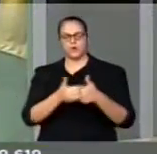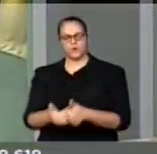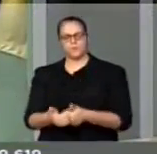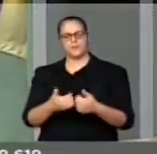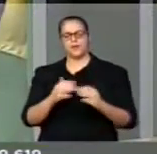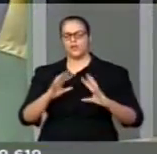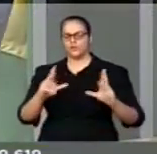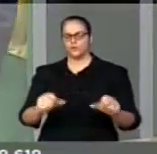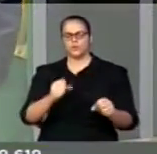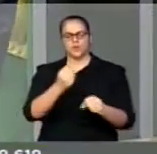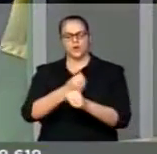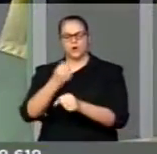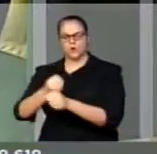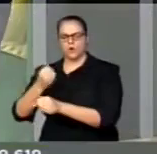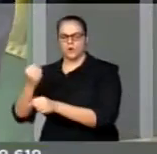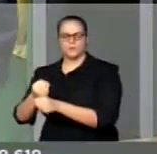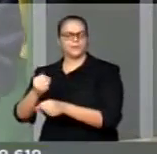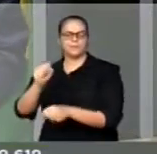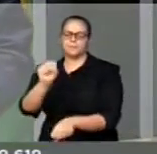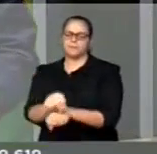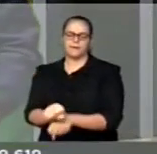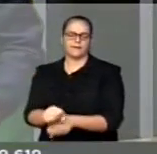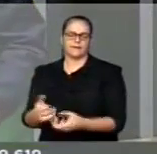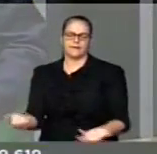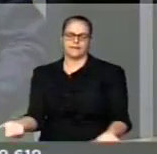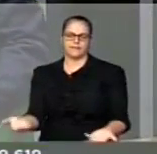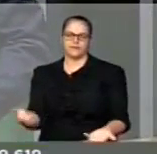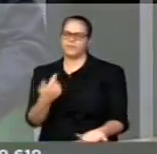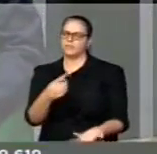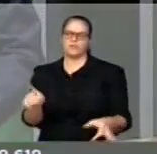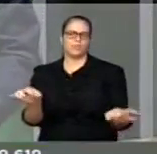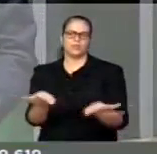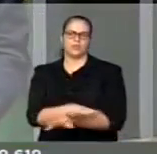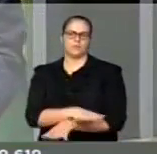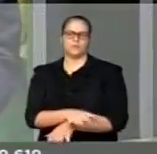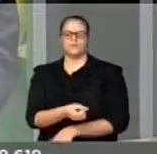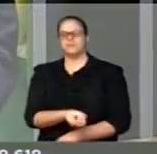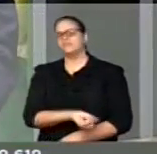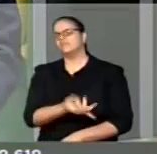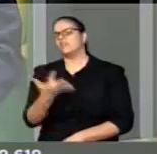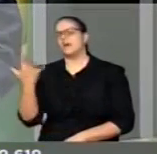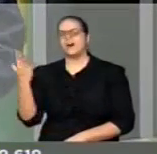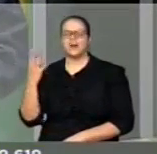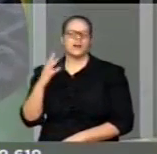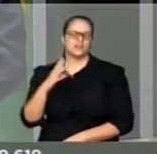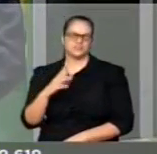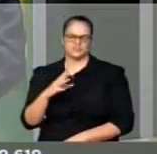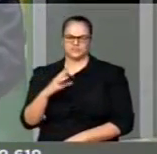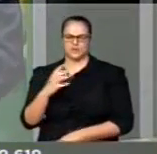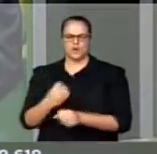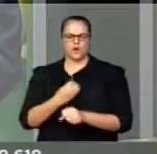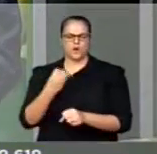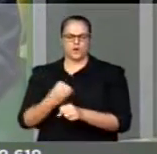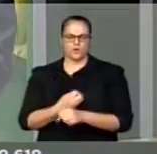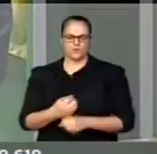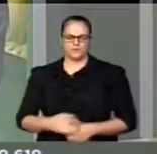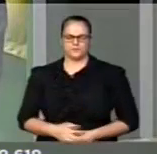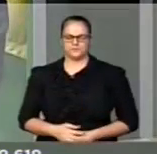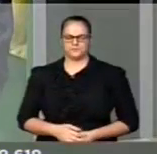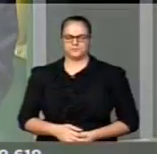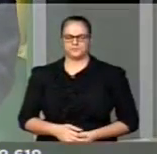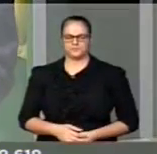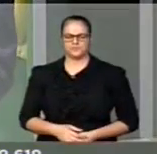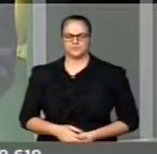obras inacabadas no nosso país. São cerca de centenas de obras, tivemos a União já com o Tribunal de Contas da União